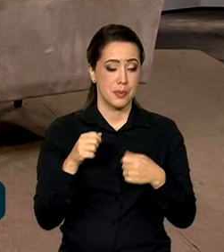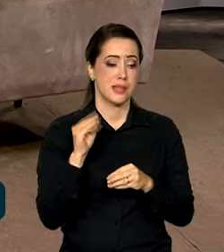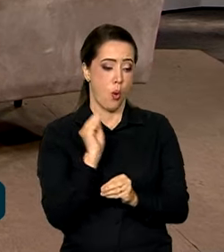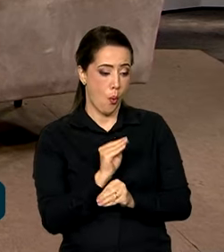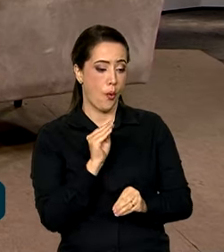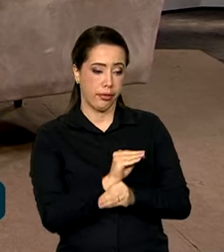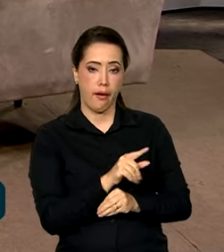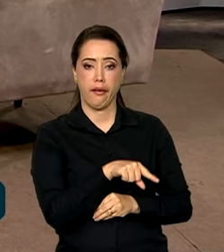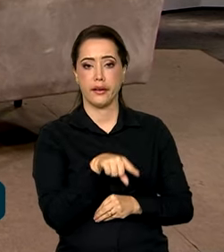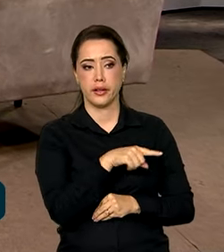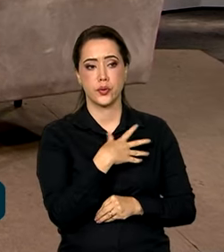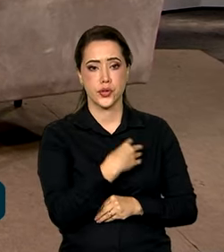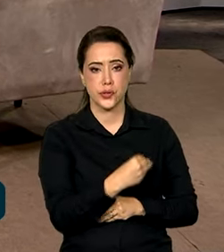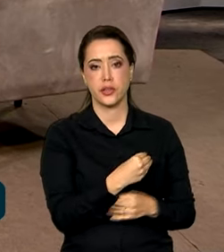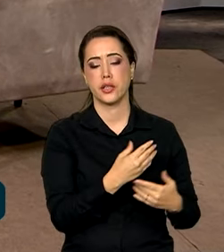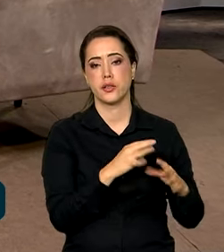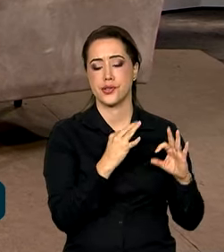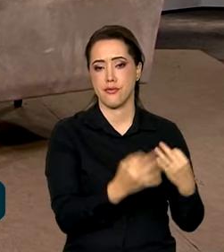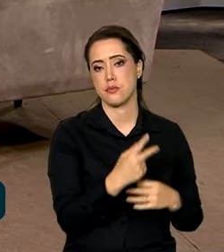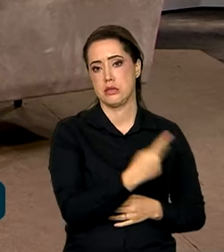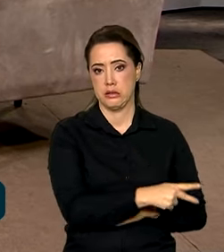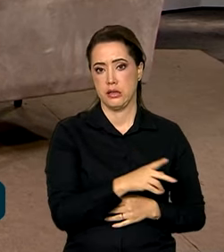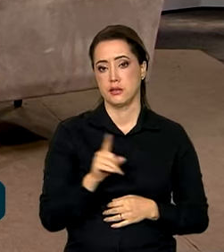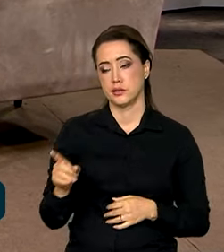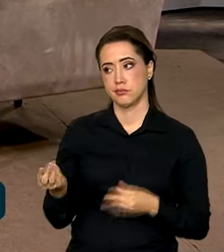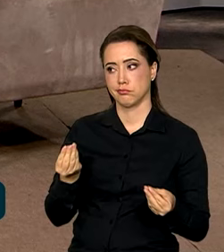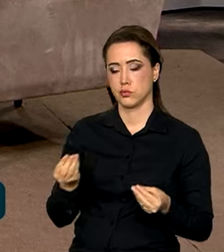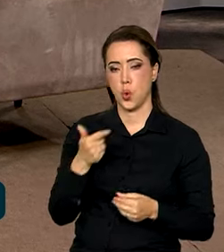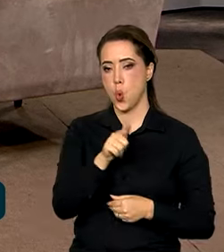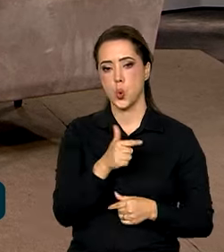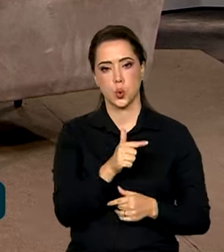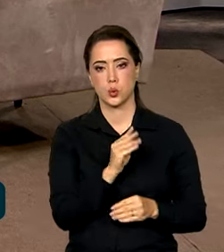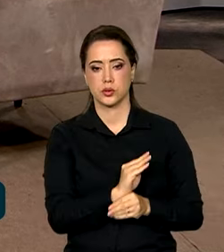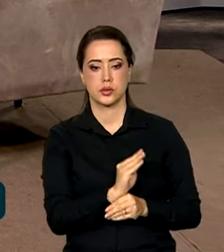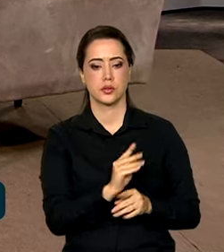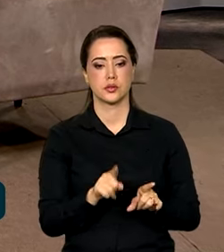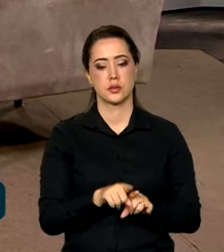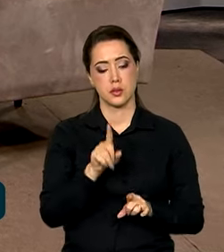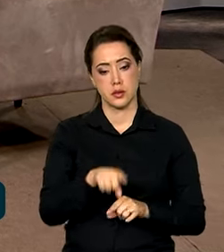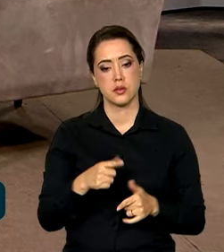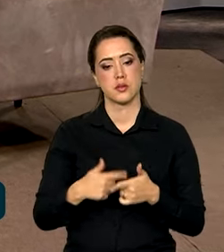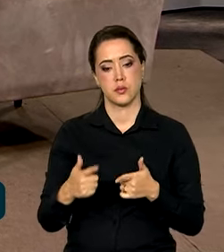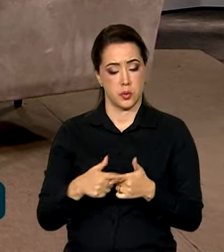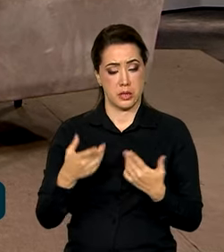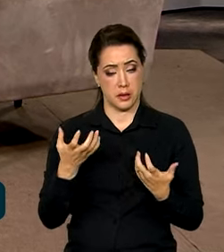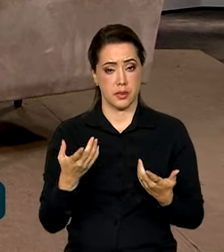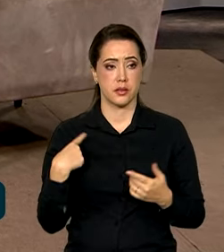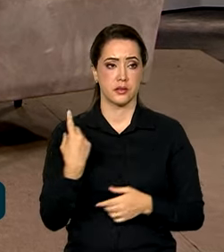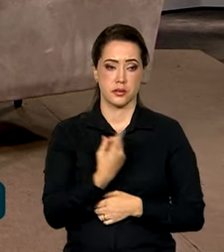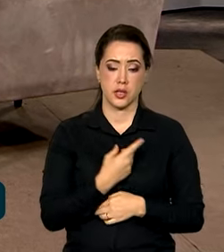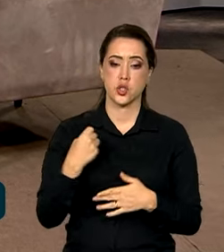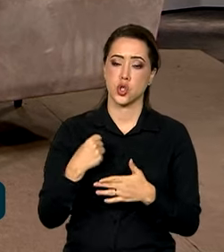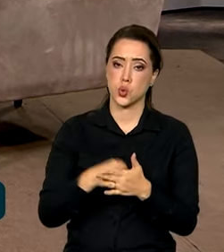porque ela não tem quem cuide enquanto ela está fora. Então, esse é um dos grandes problemas que a